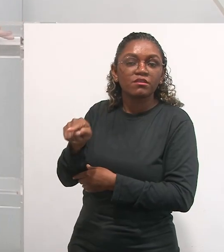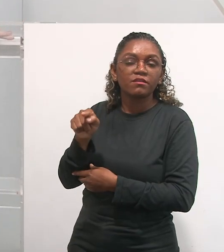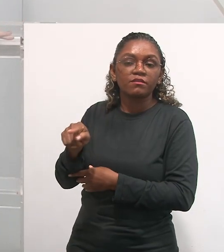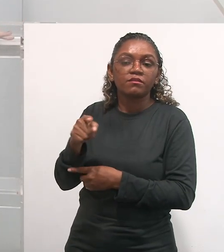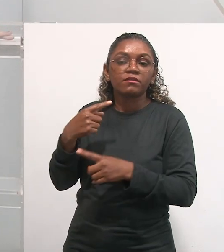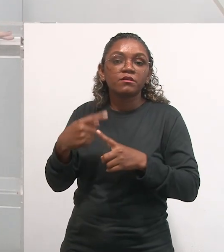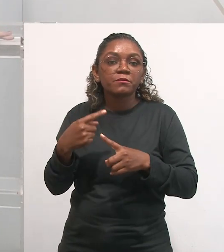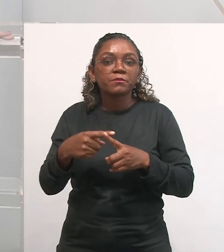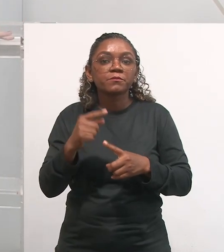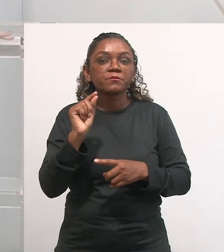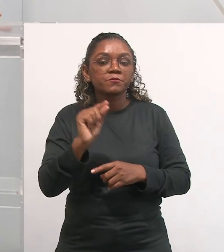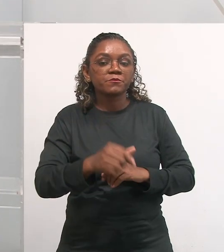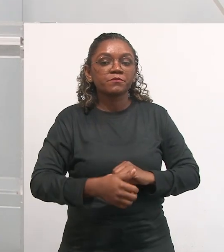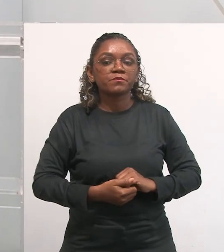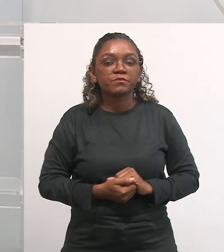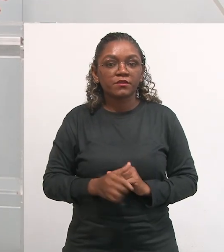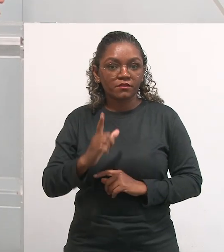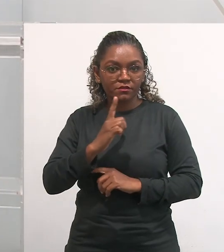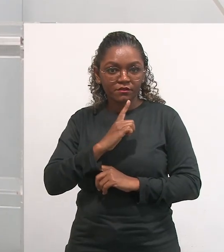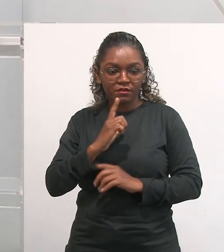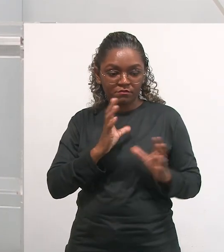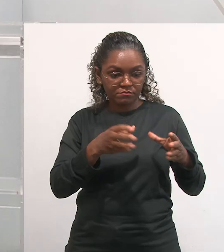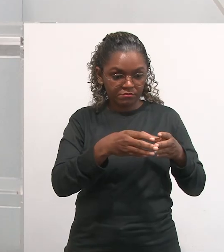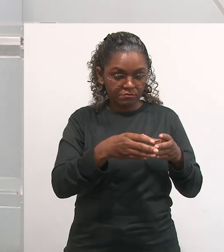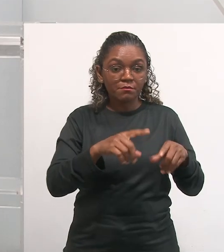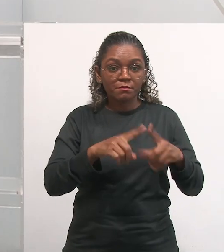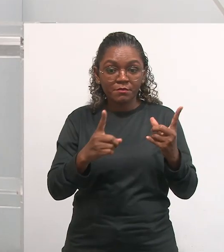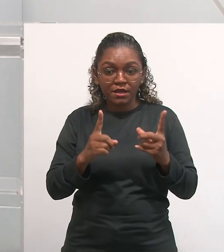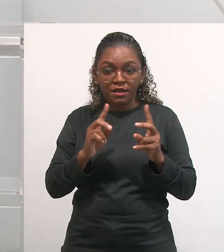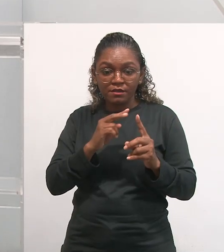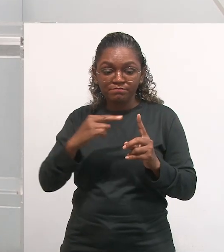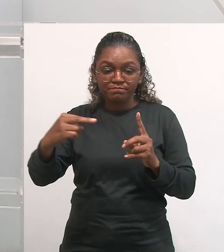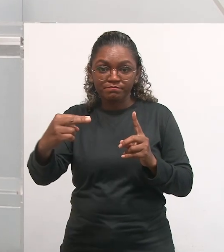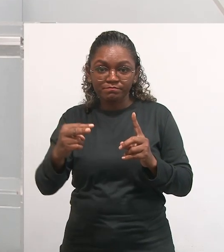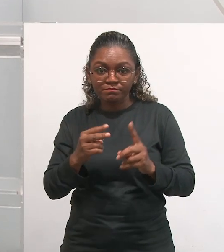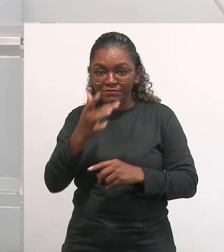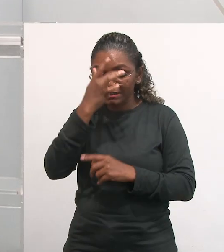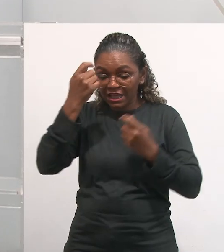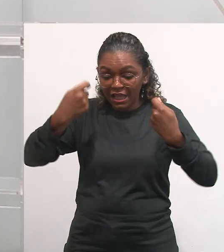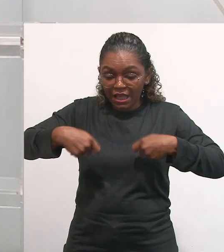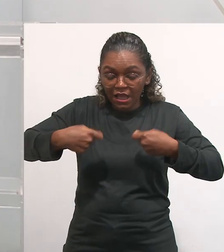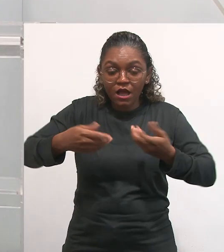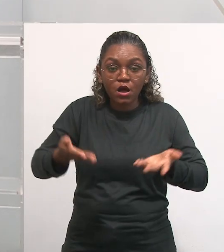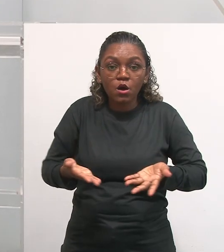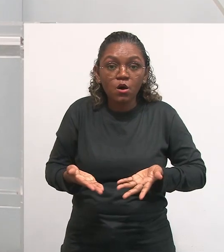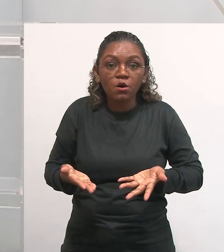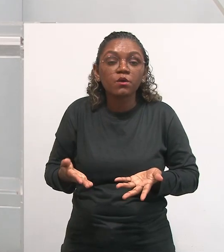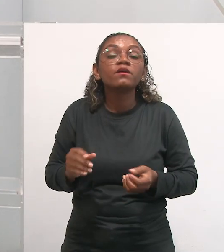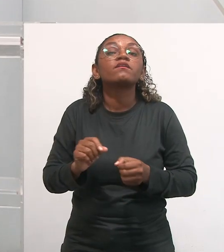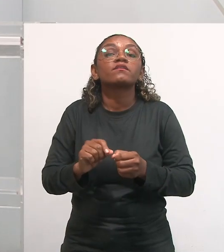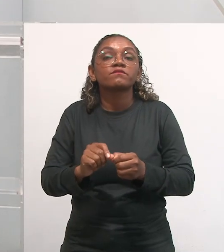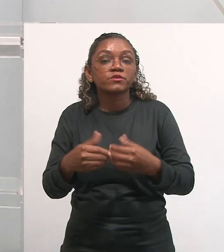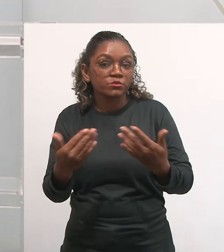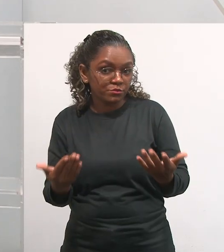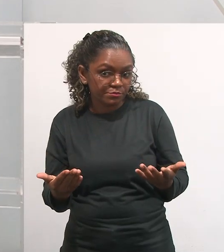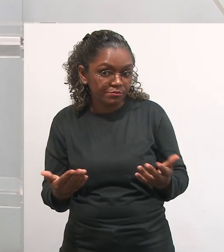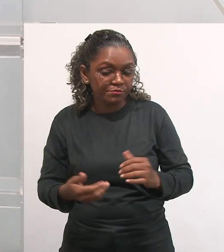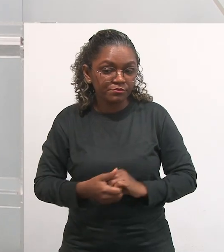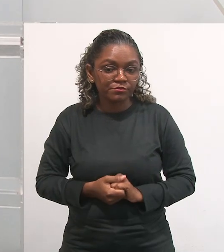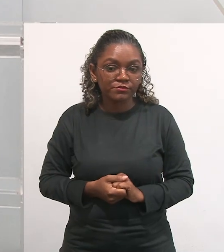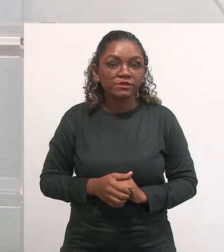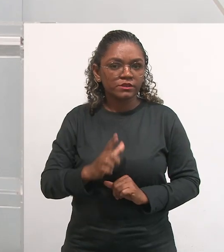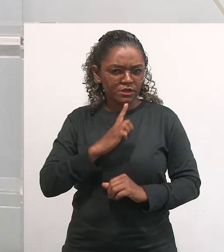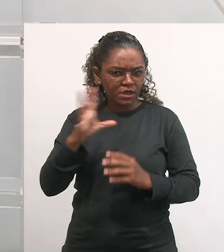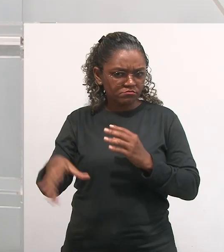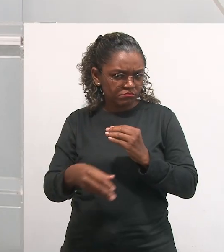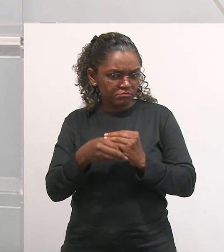é mais do que o coletivo, mas na perspectiva daquela necessidade. Aqui a gente tem uma complementação de